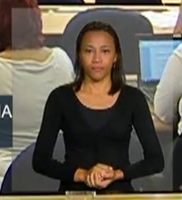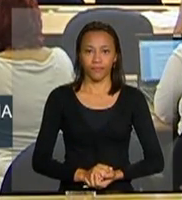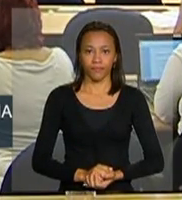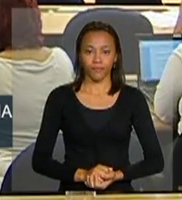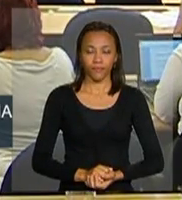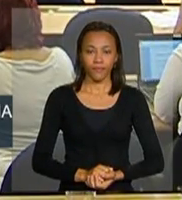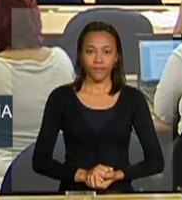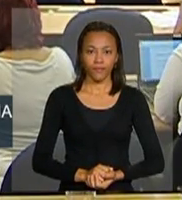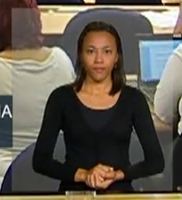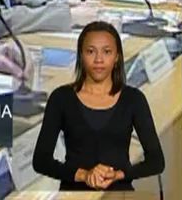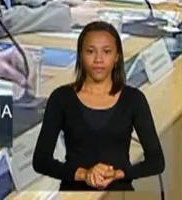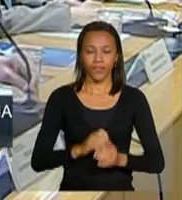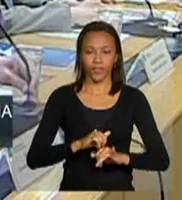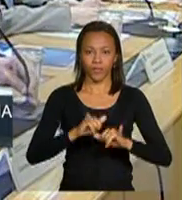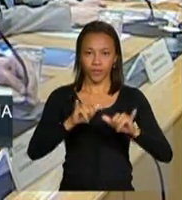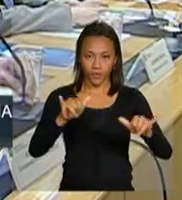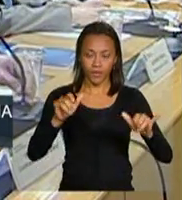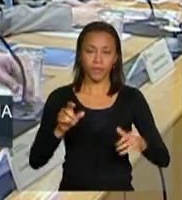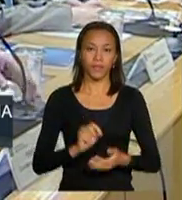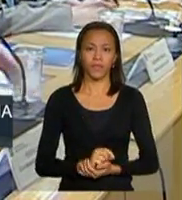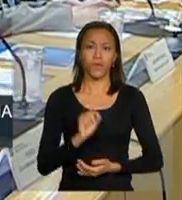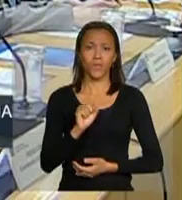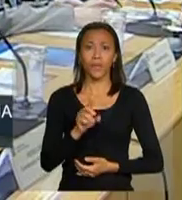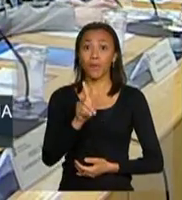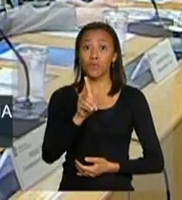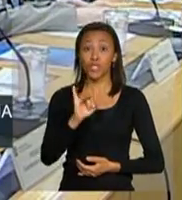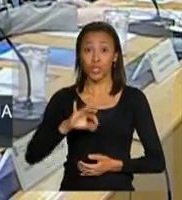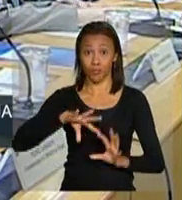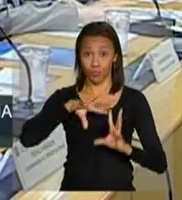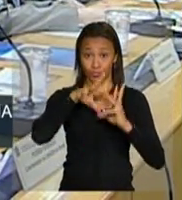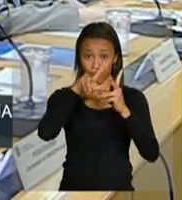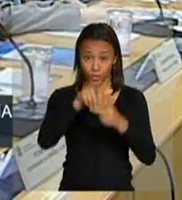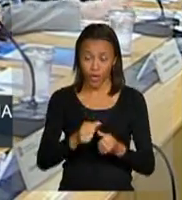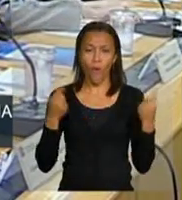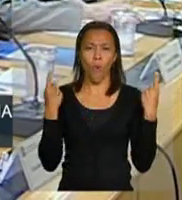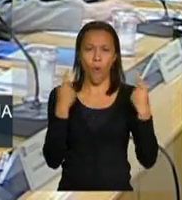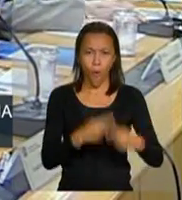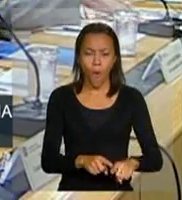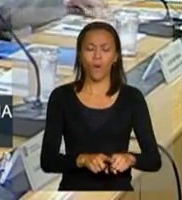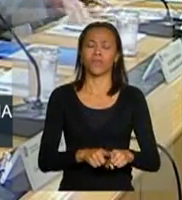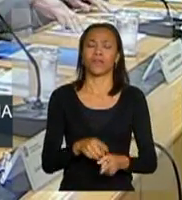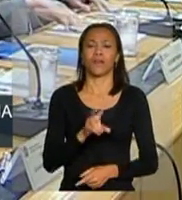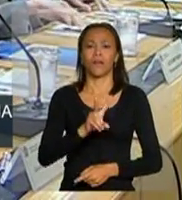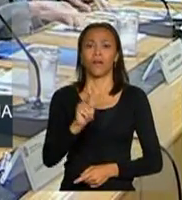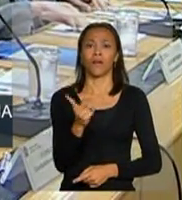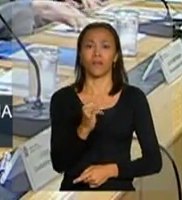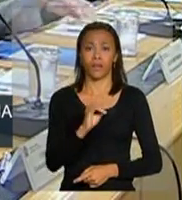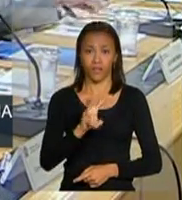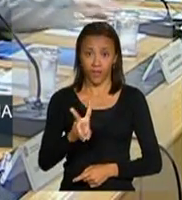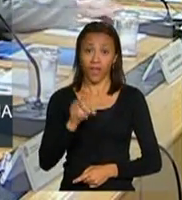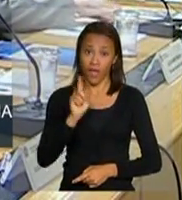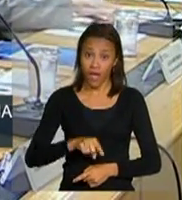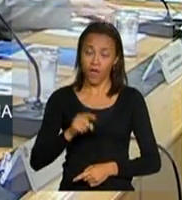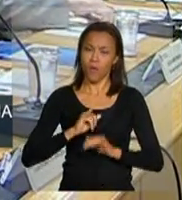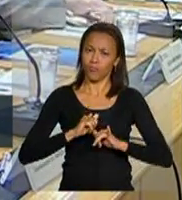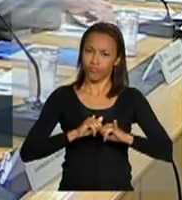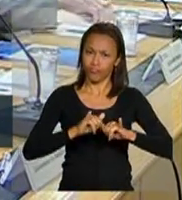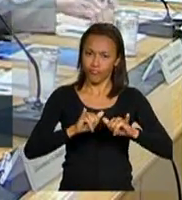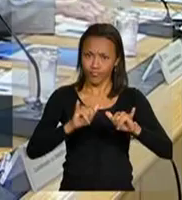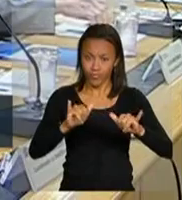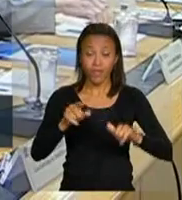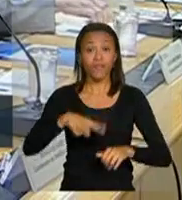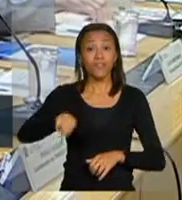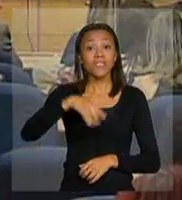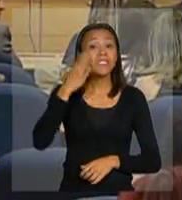lançamento da campanha para o Dia Mundial de Luta contra a AIDS, anúncio da mobilização nacional do Fique